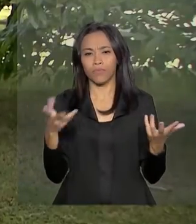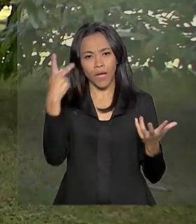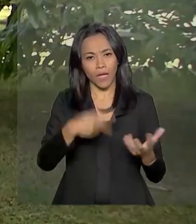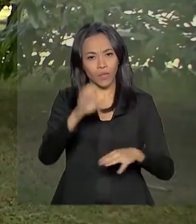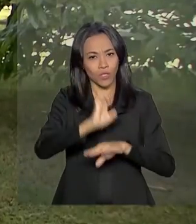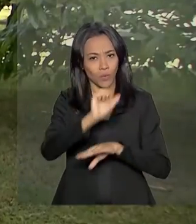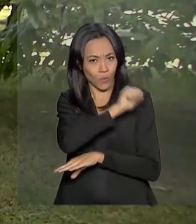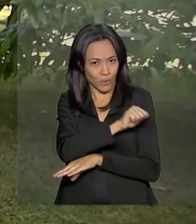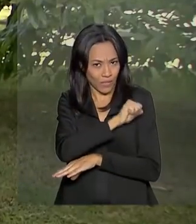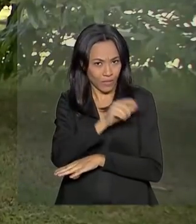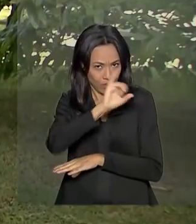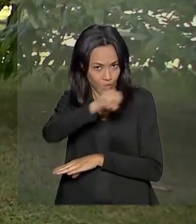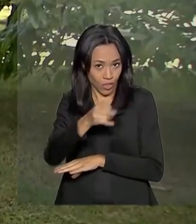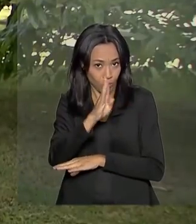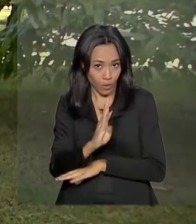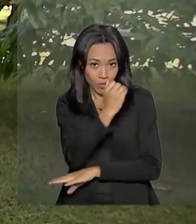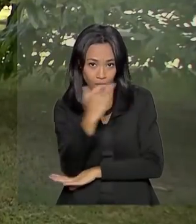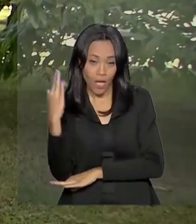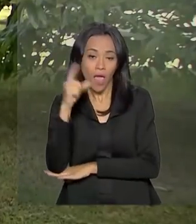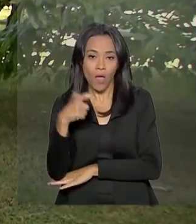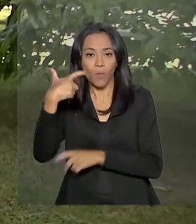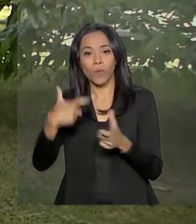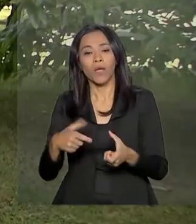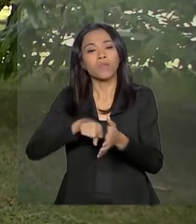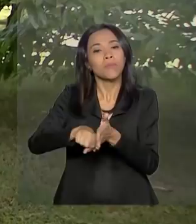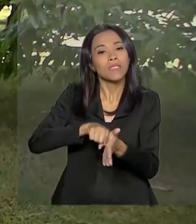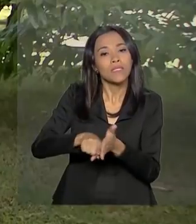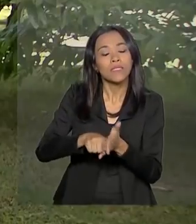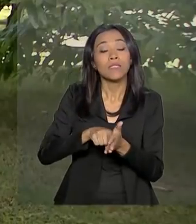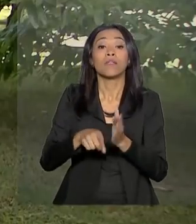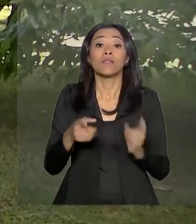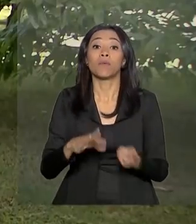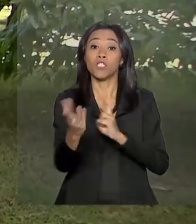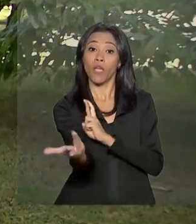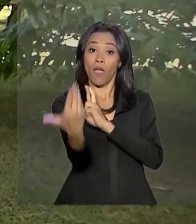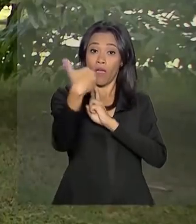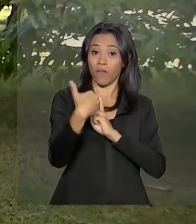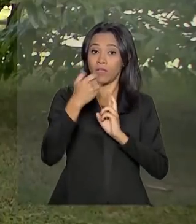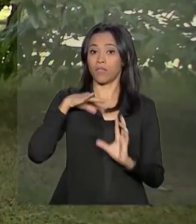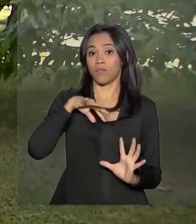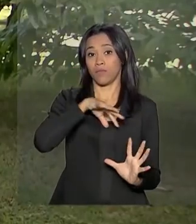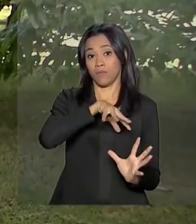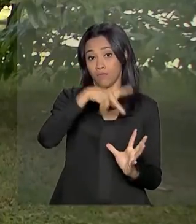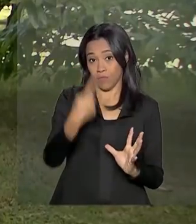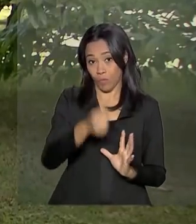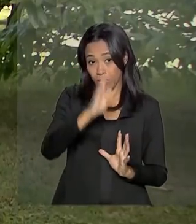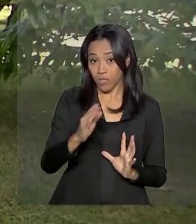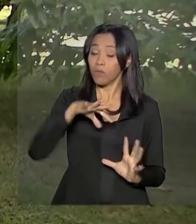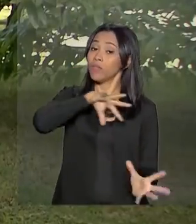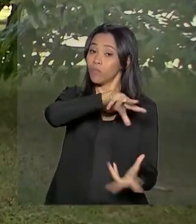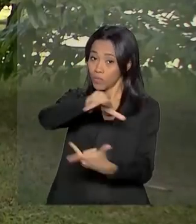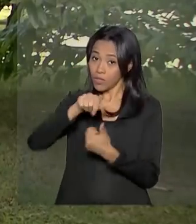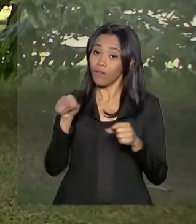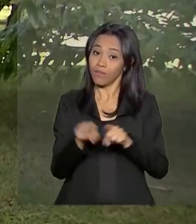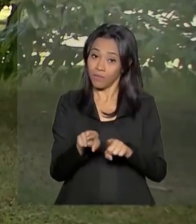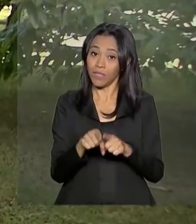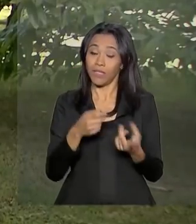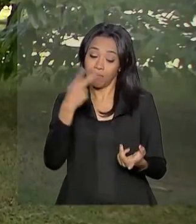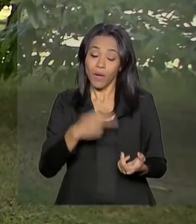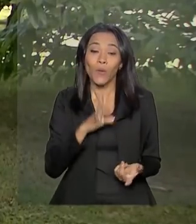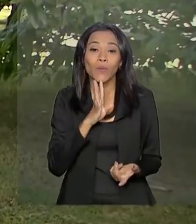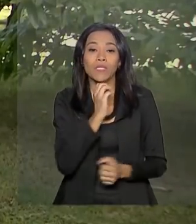do Rio é uma instituição de pesquisa e de referência nacional e internacional no conhecimento da flora brasileira.